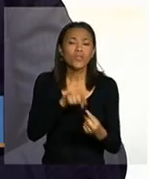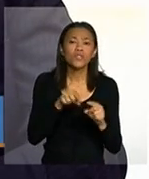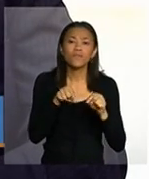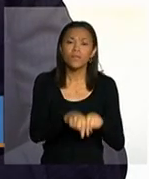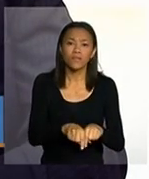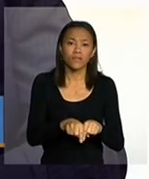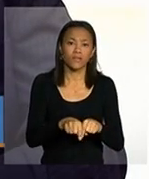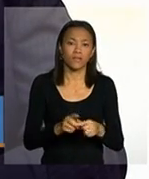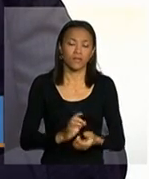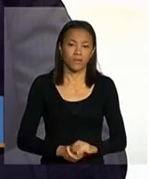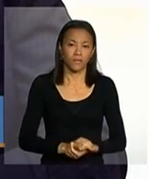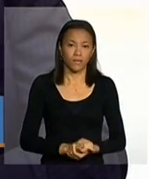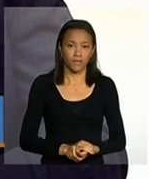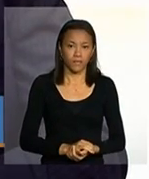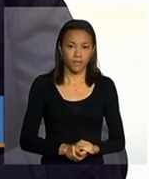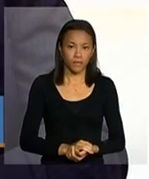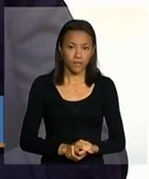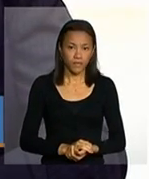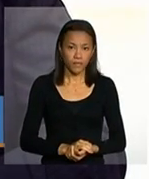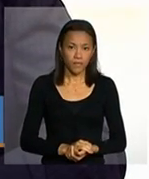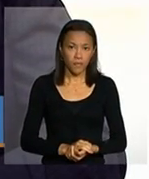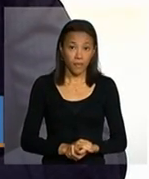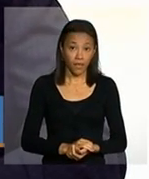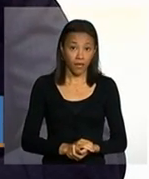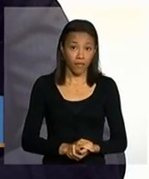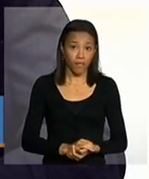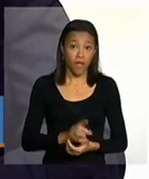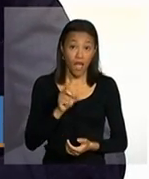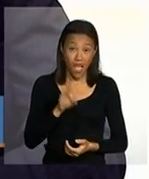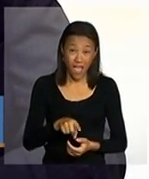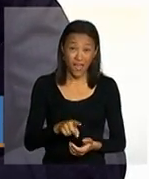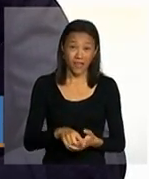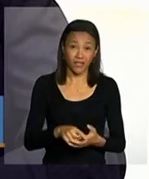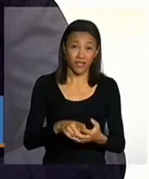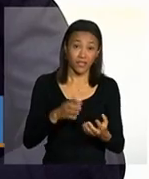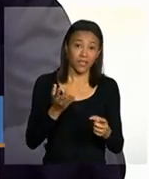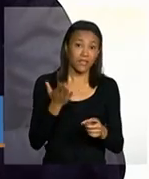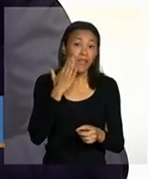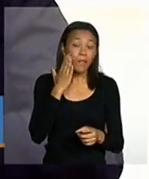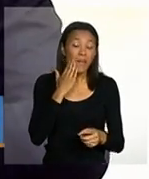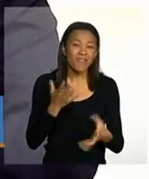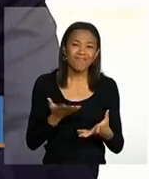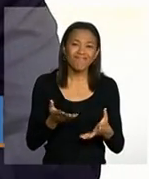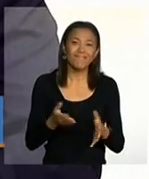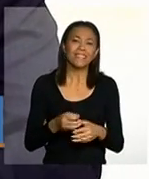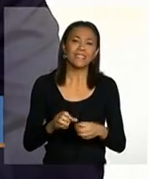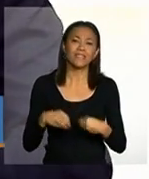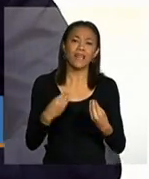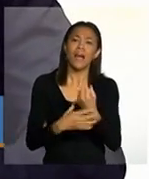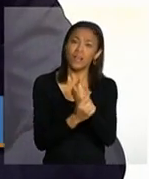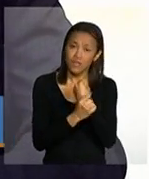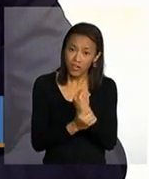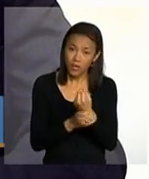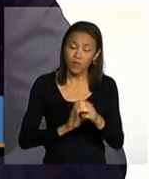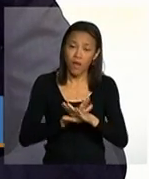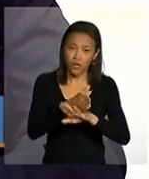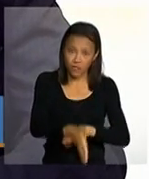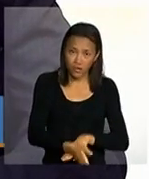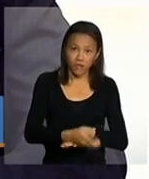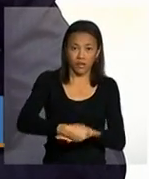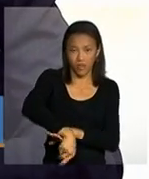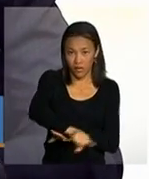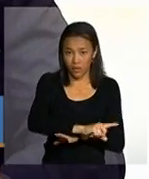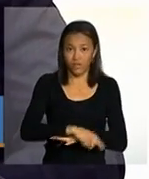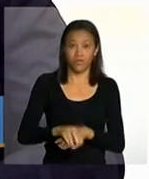quebrar o ciclo intergeracional da pobreza, ou seja, garantir o acesso às